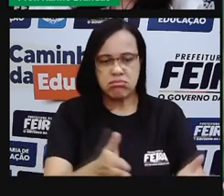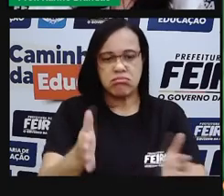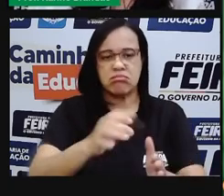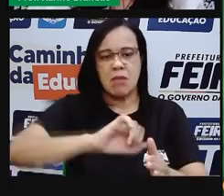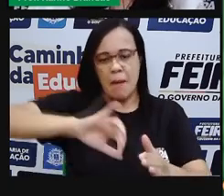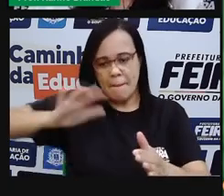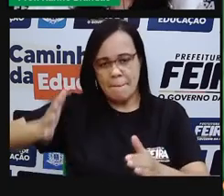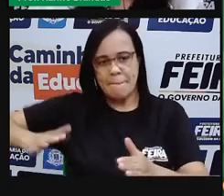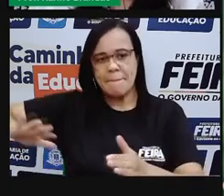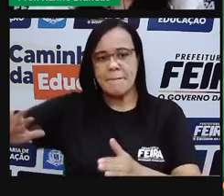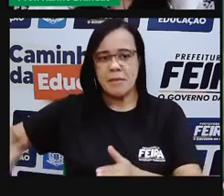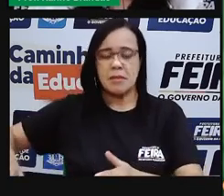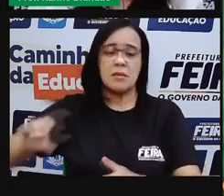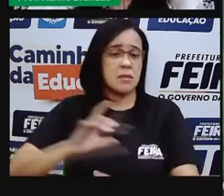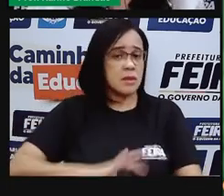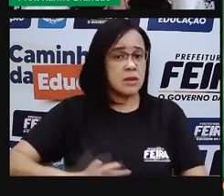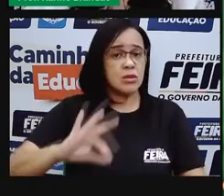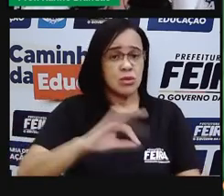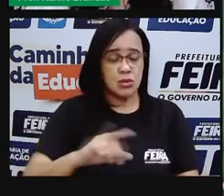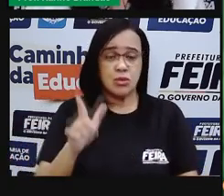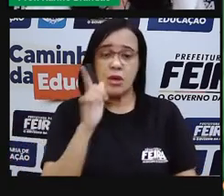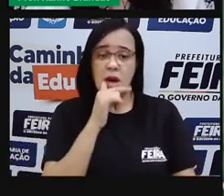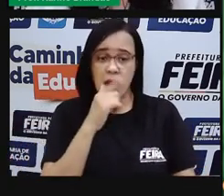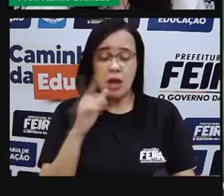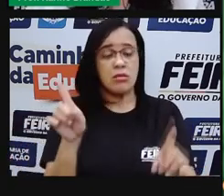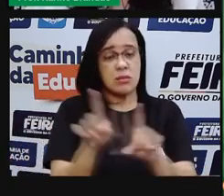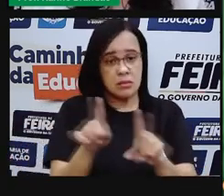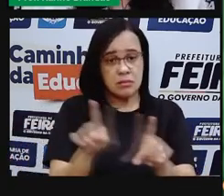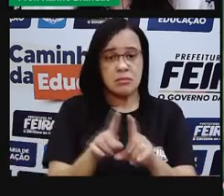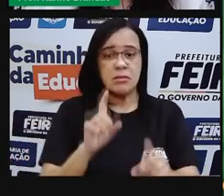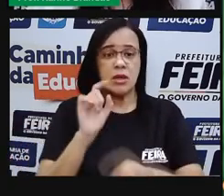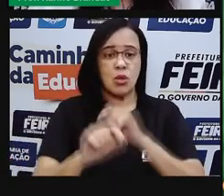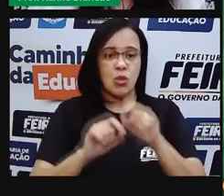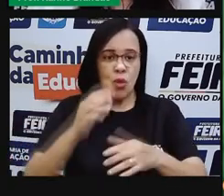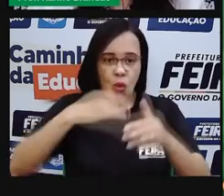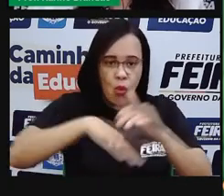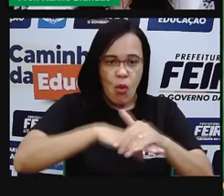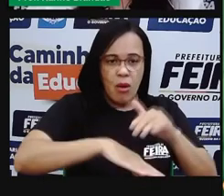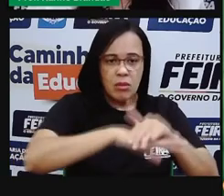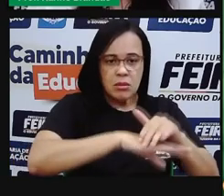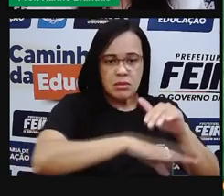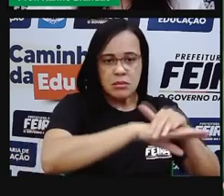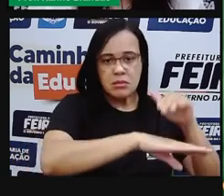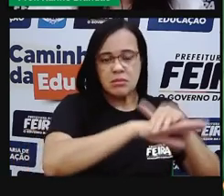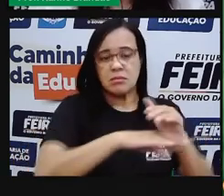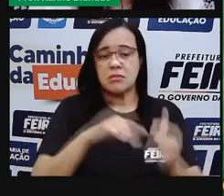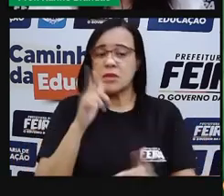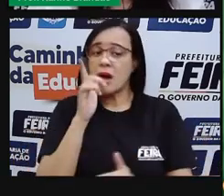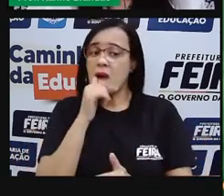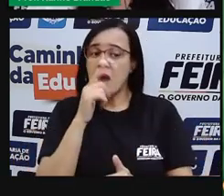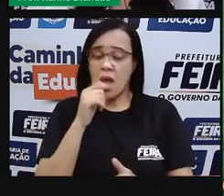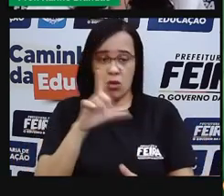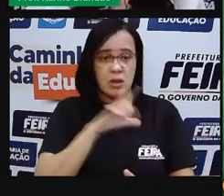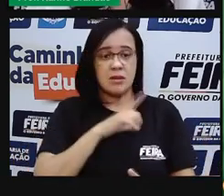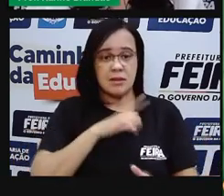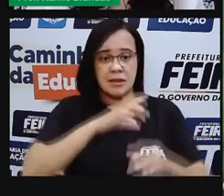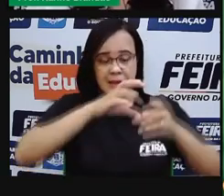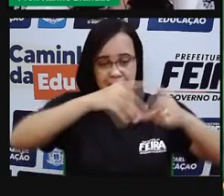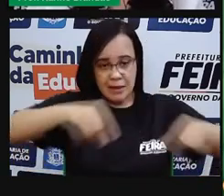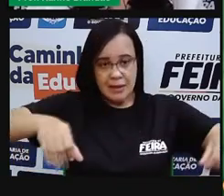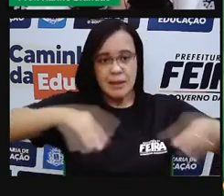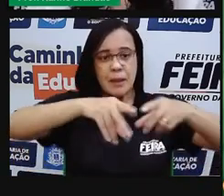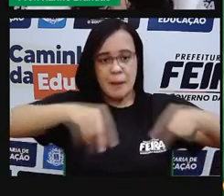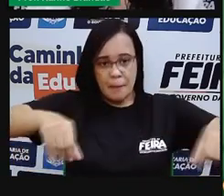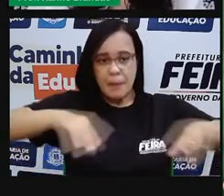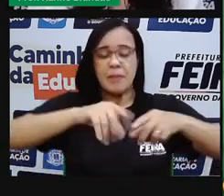mares. E ela também que vai armazenar a água que a gente tem no nosso subsolo, né? Que